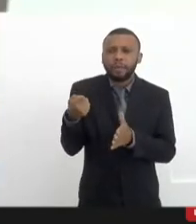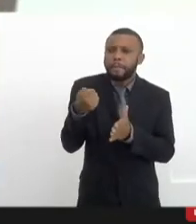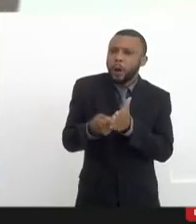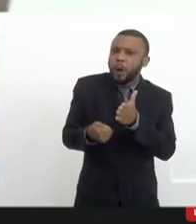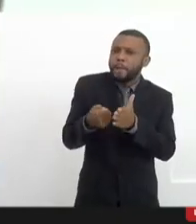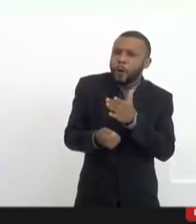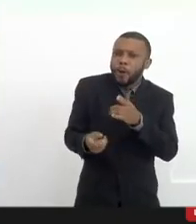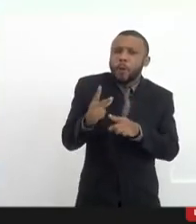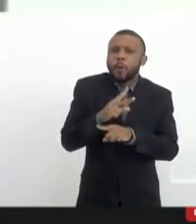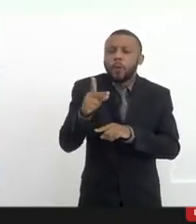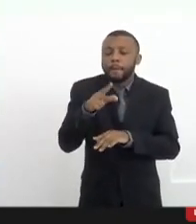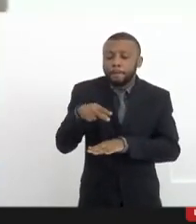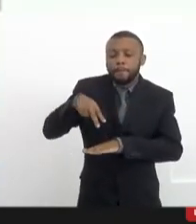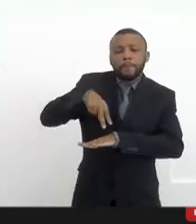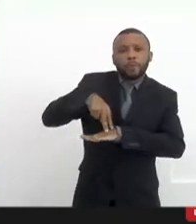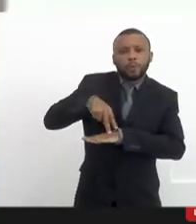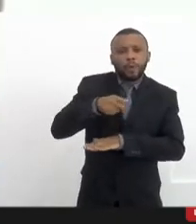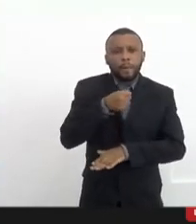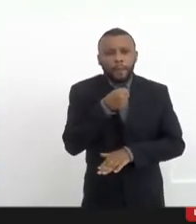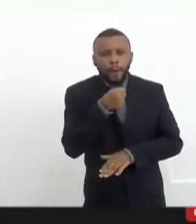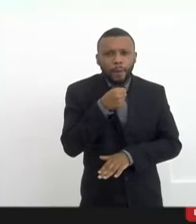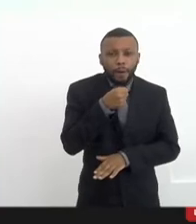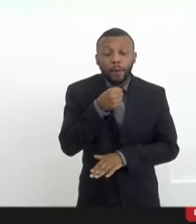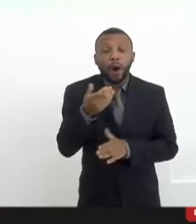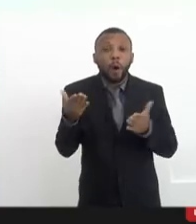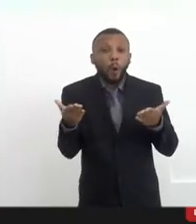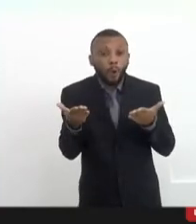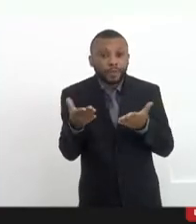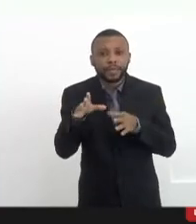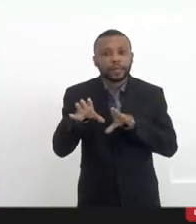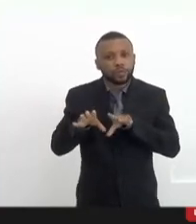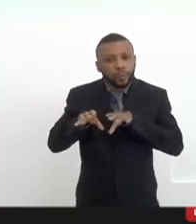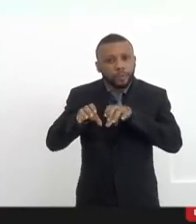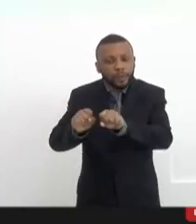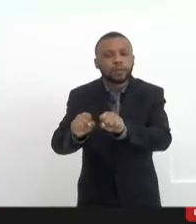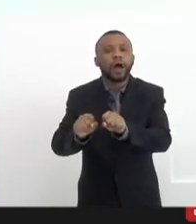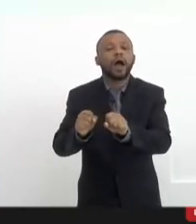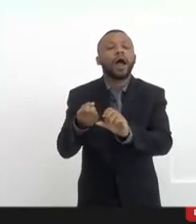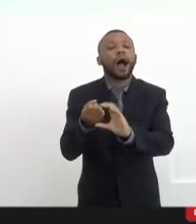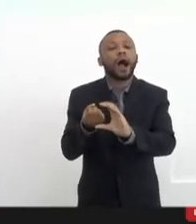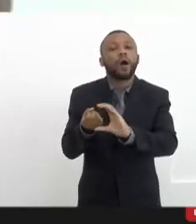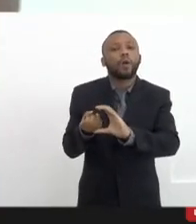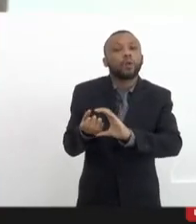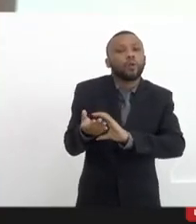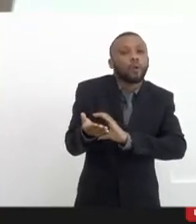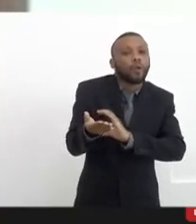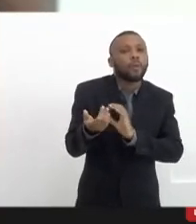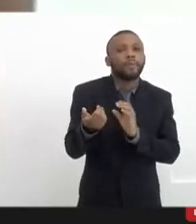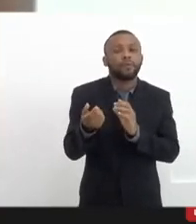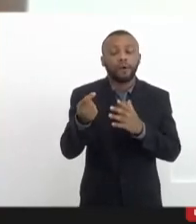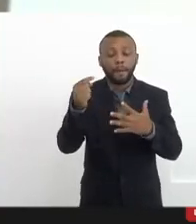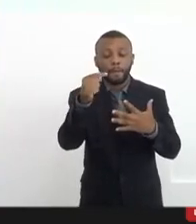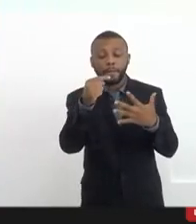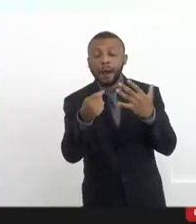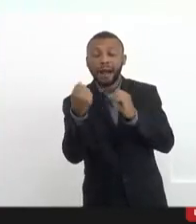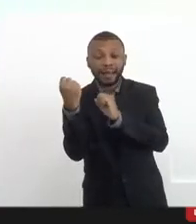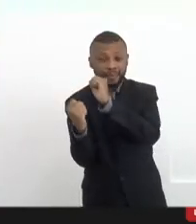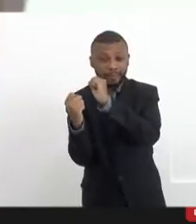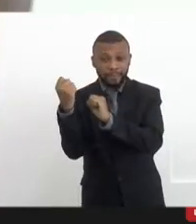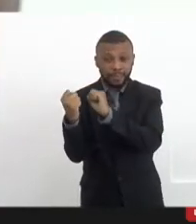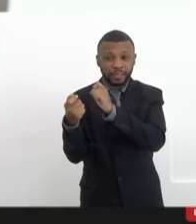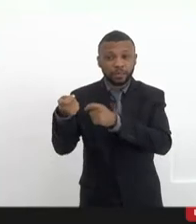palco onde quem domina é a Globo, é a Berte e é as comerciais. É eles lá que têm